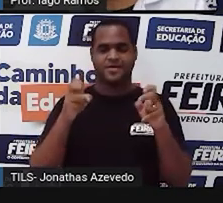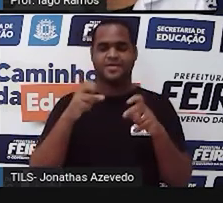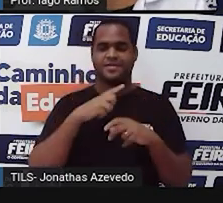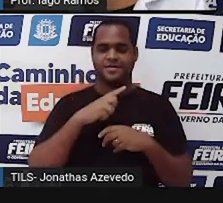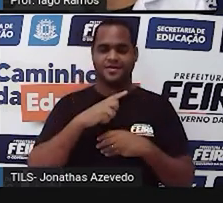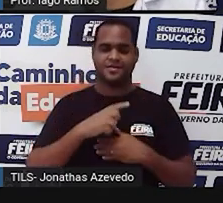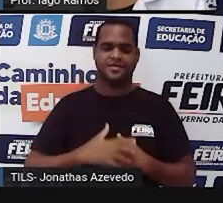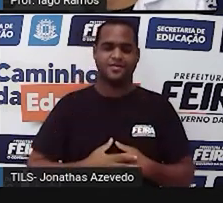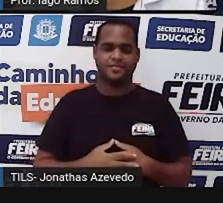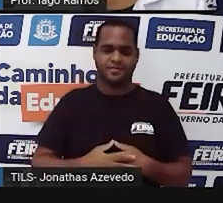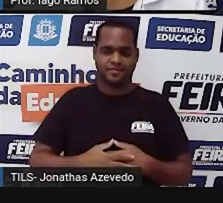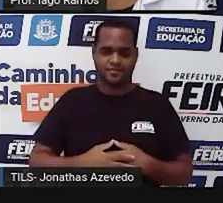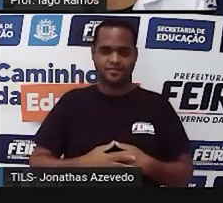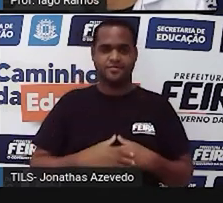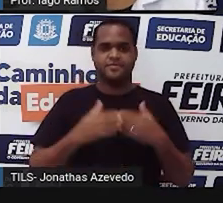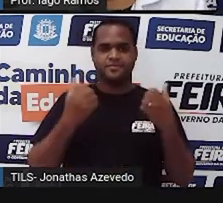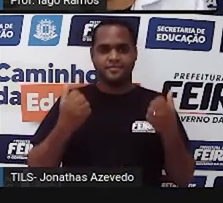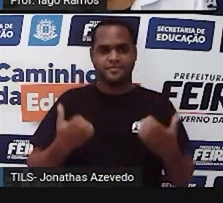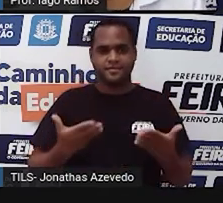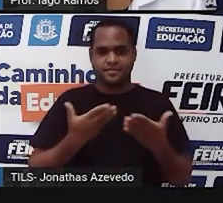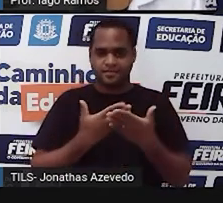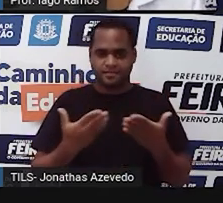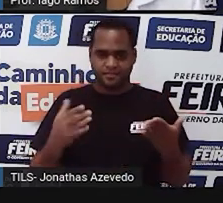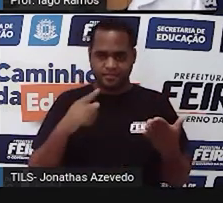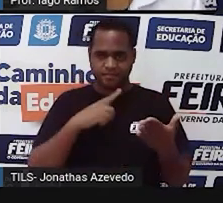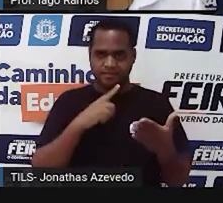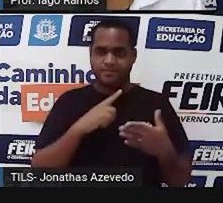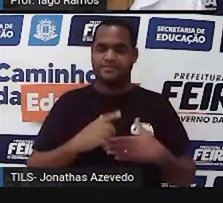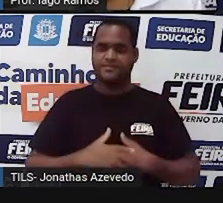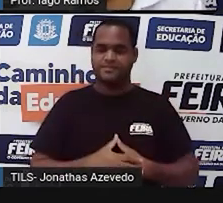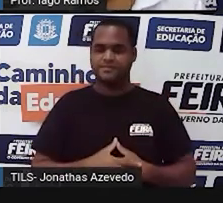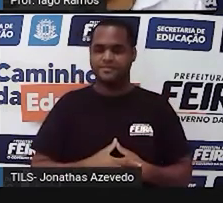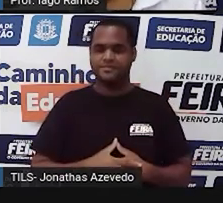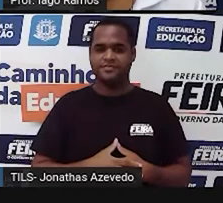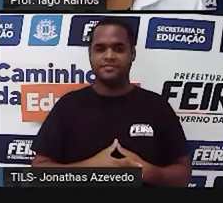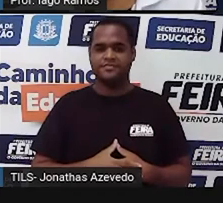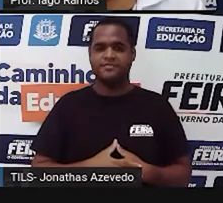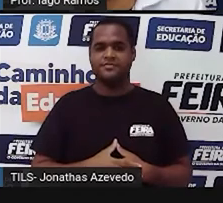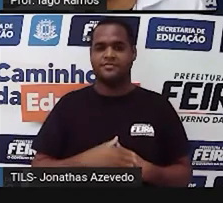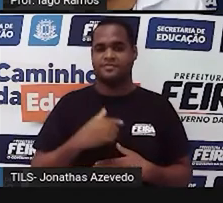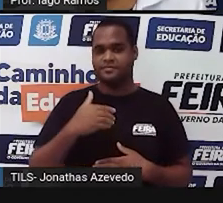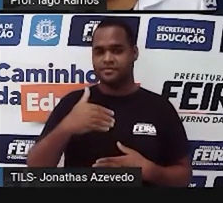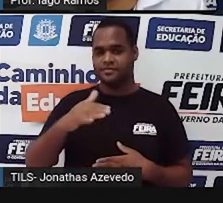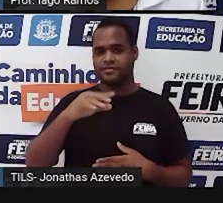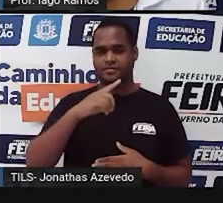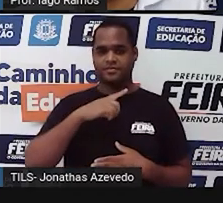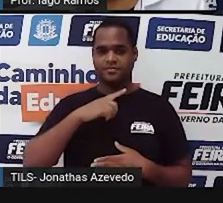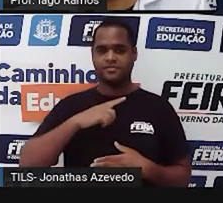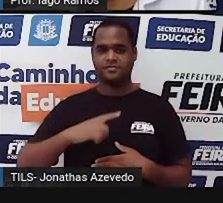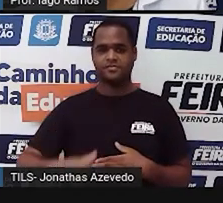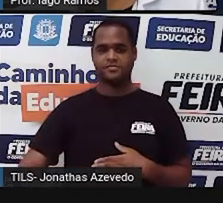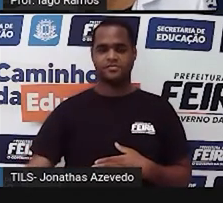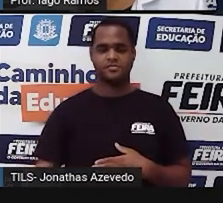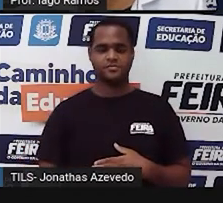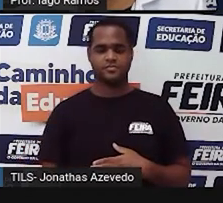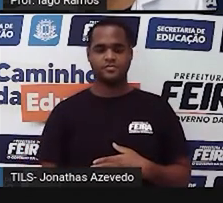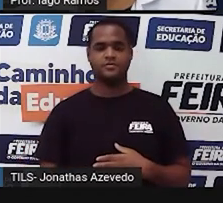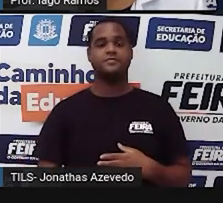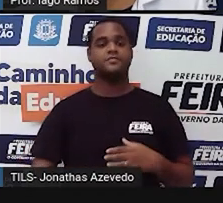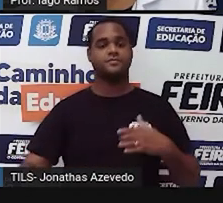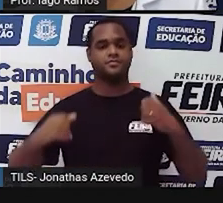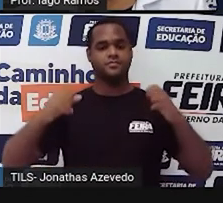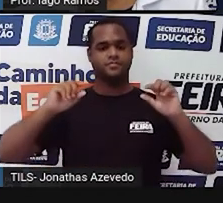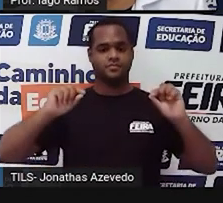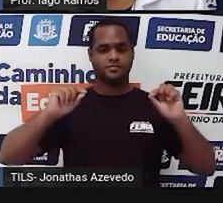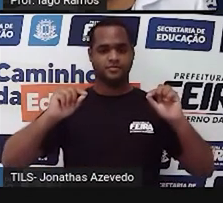Isso eu garanto para você. Tá bom? Então vamos avançar? Avançando na etapa 3. A etapa 3 diz